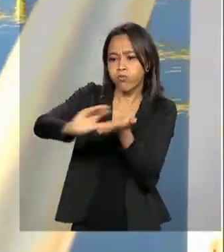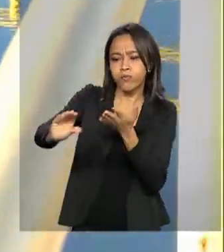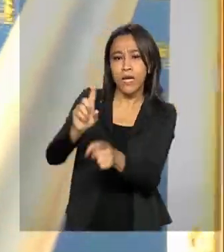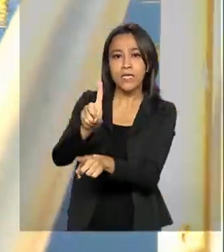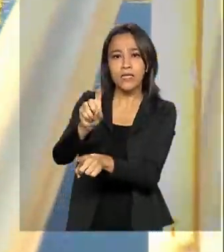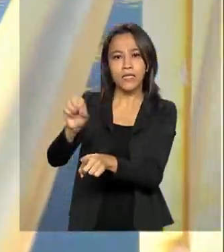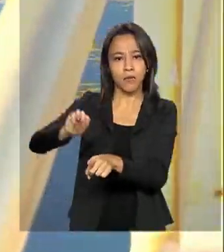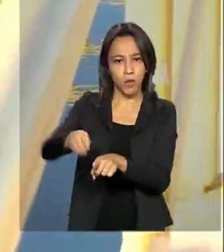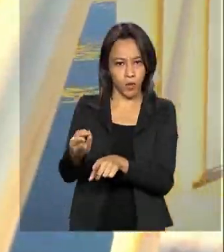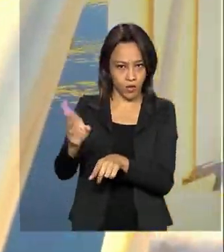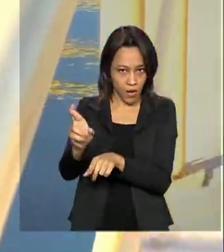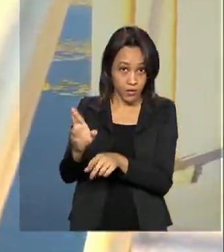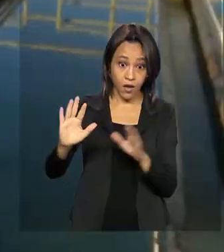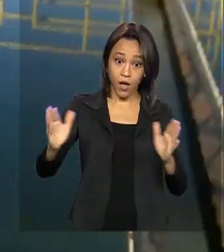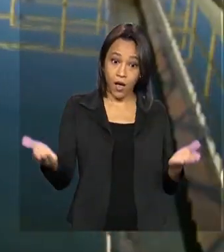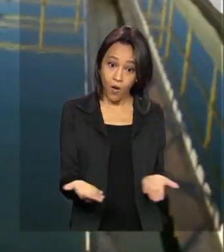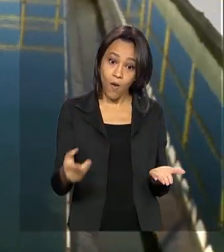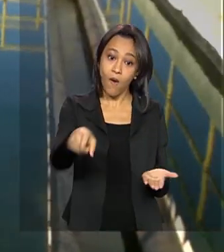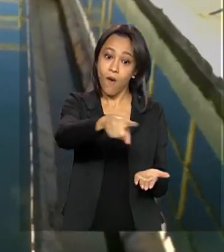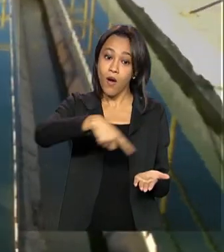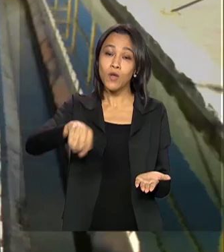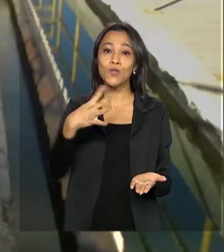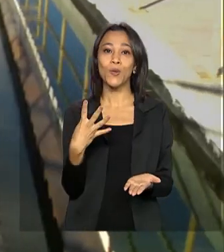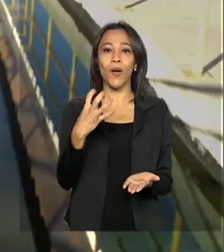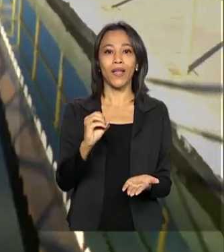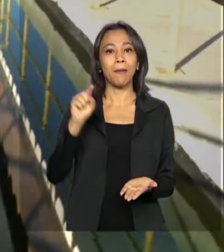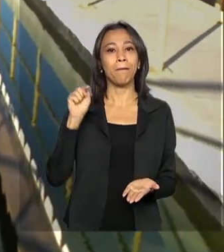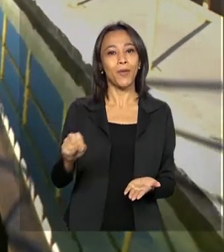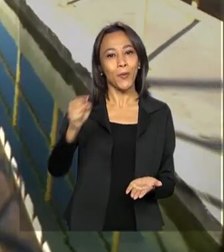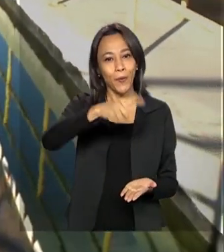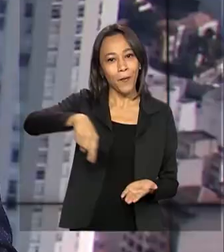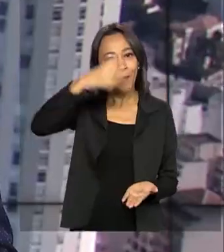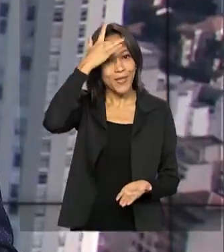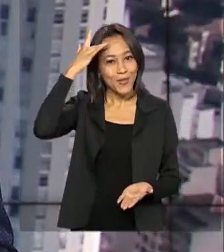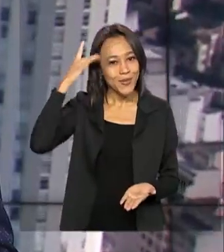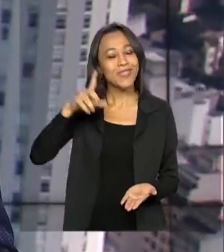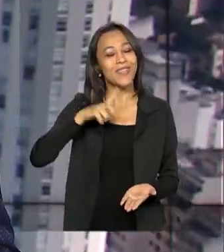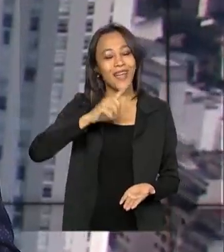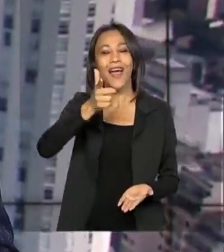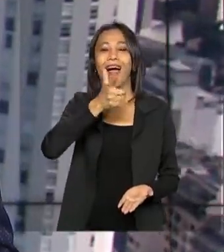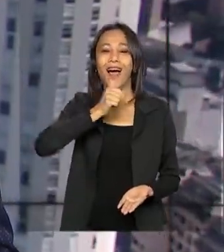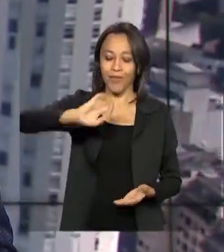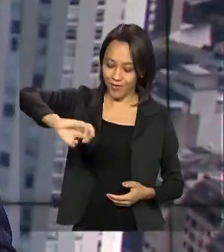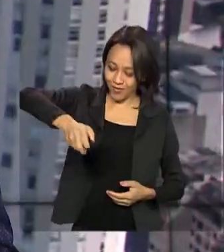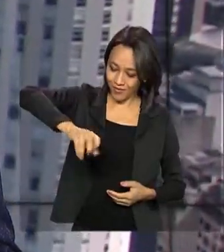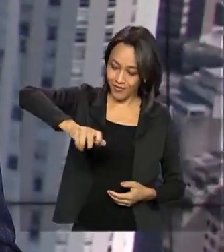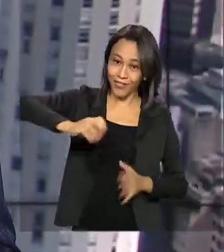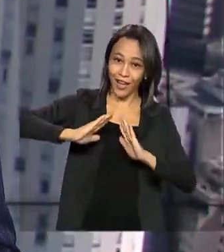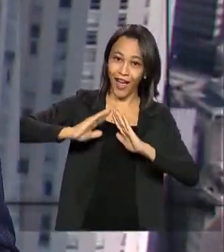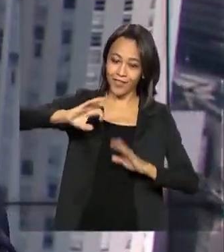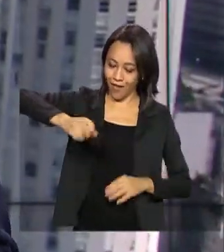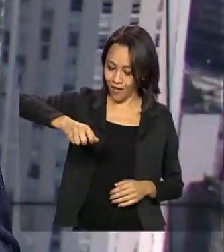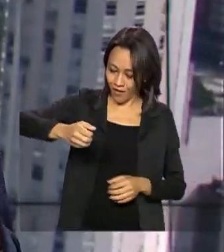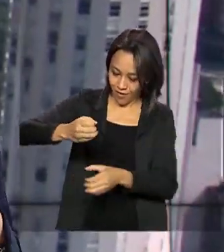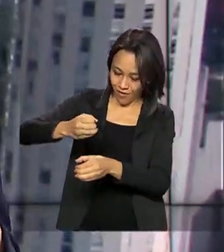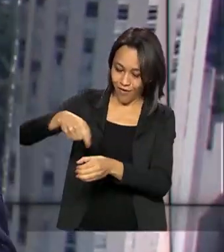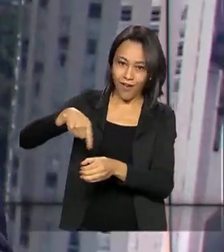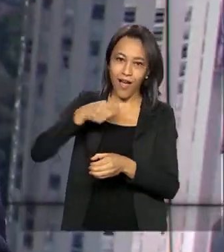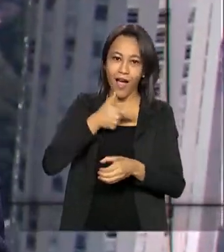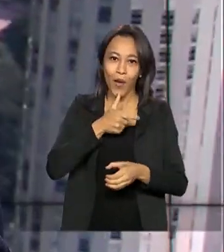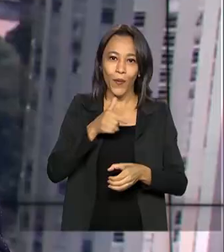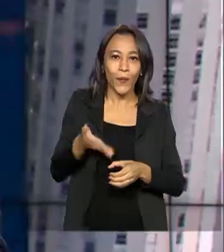de reais. Agora, os 40 mil habitantes do município recebem água na torneira de casa. E o governo quer